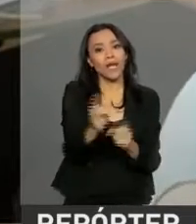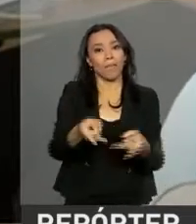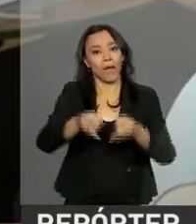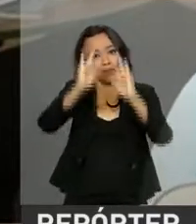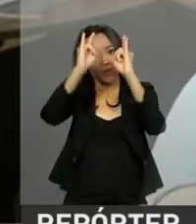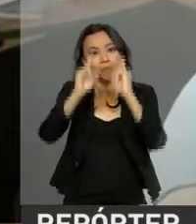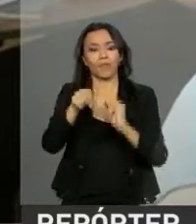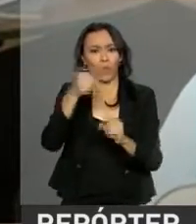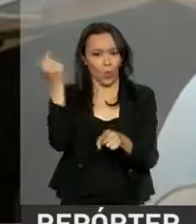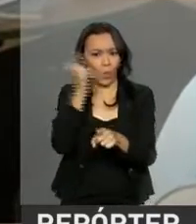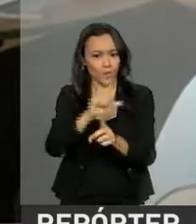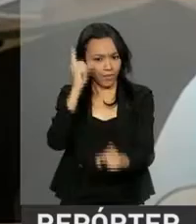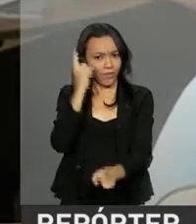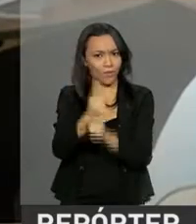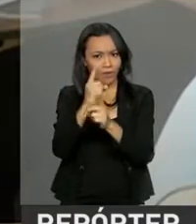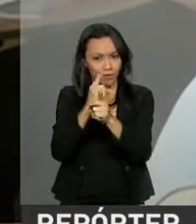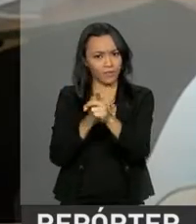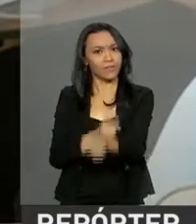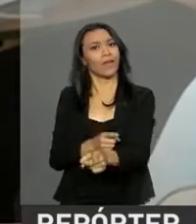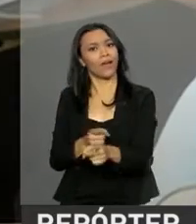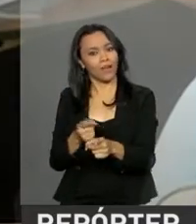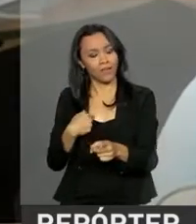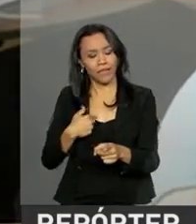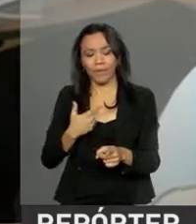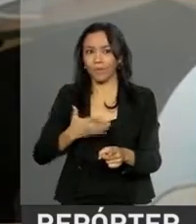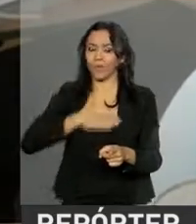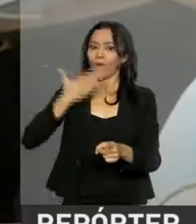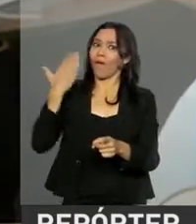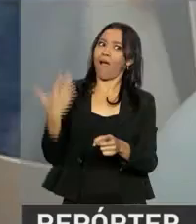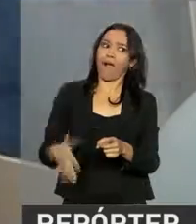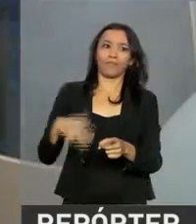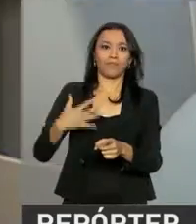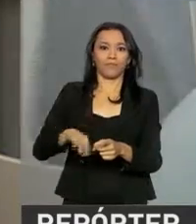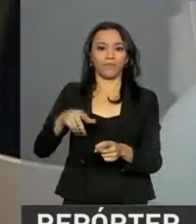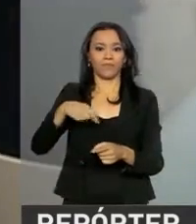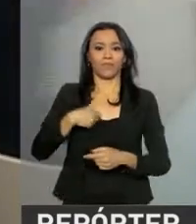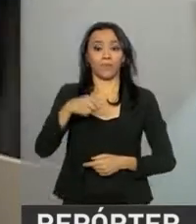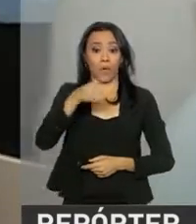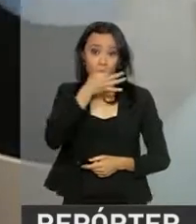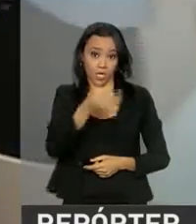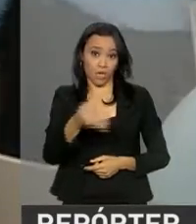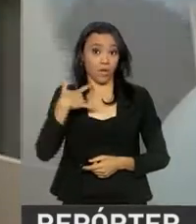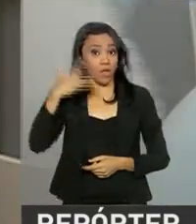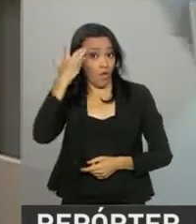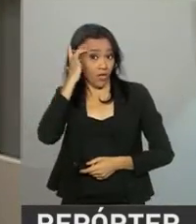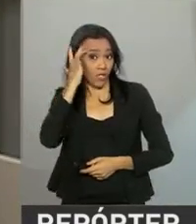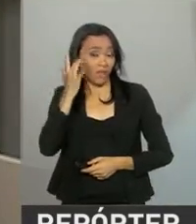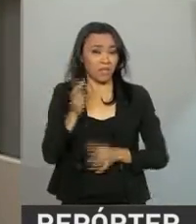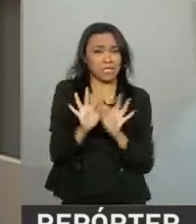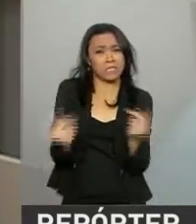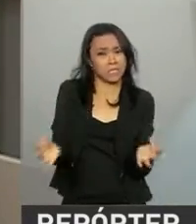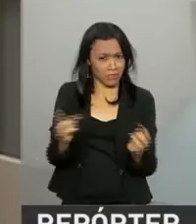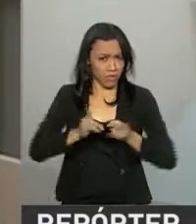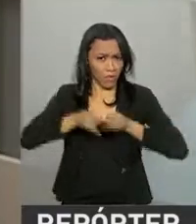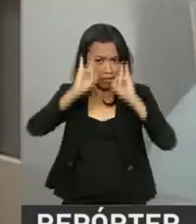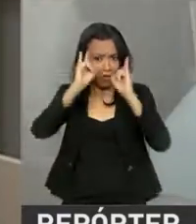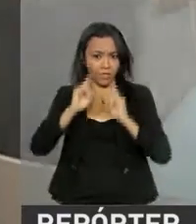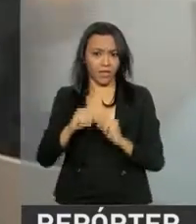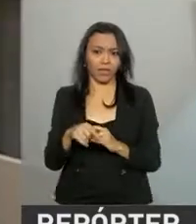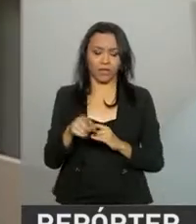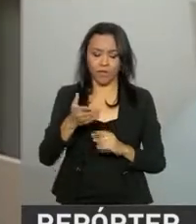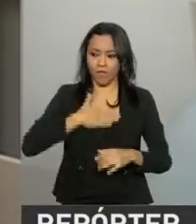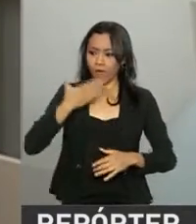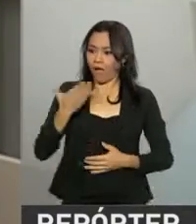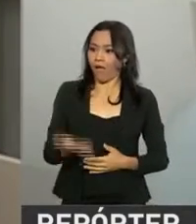Finalmente, encontraram um imóvel que até superou as expectativas. Achei que ia encontrar um bem básico, bem simples. Nossa, esse aqui está me